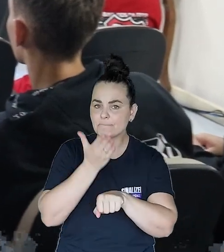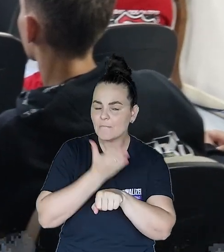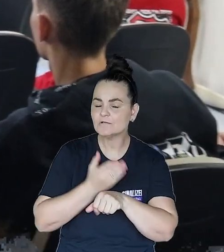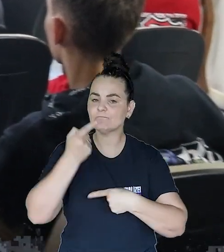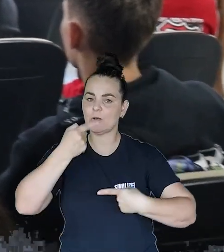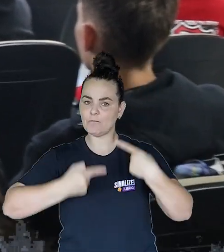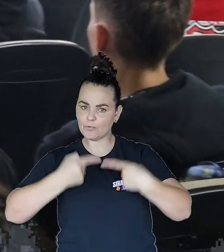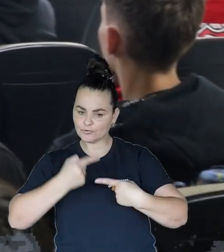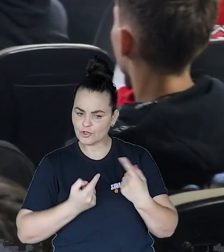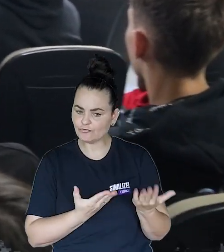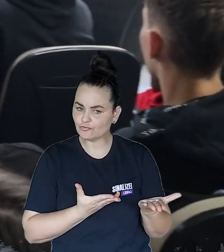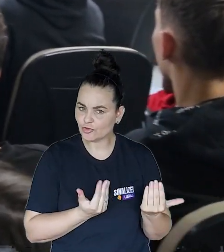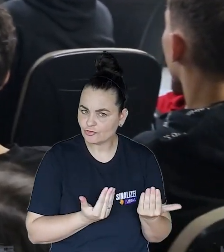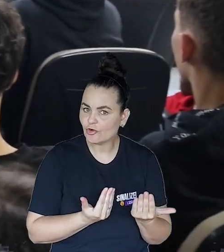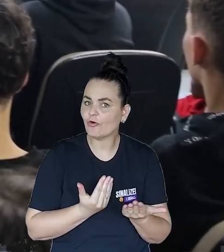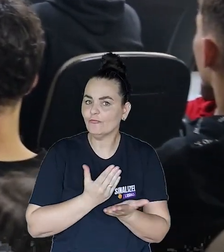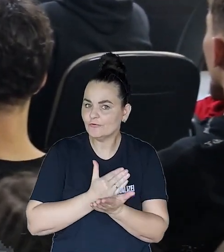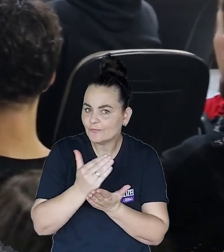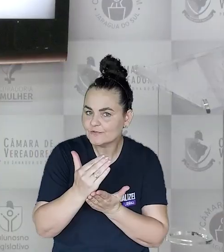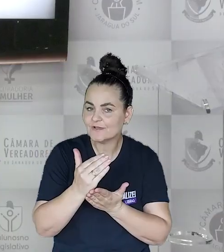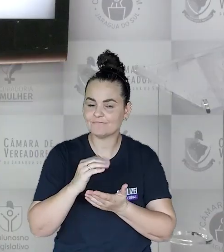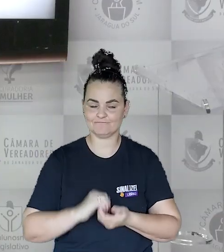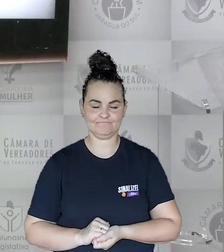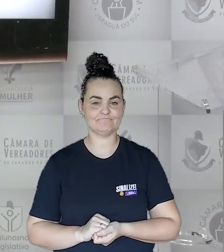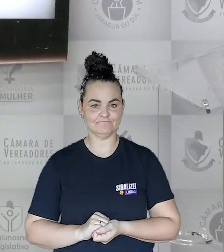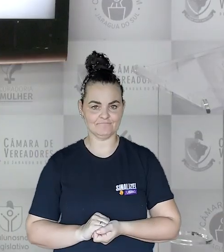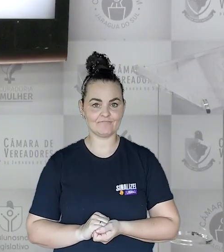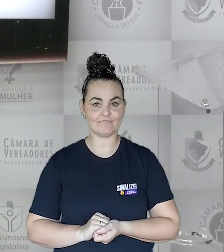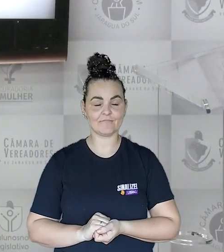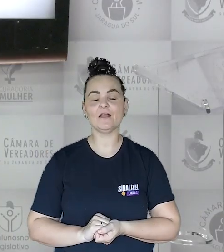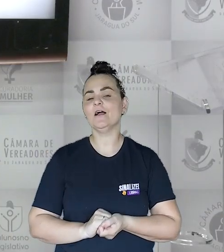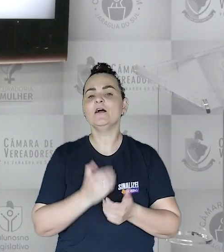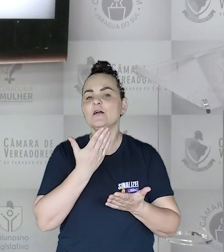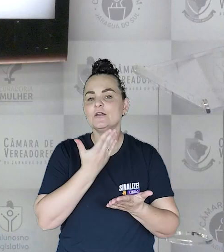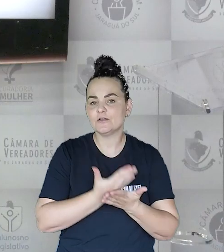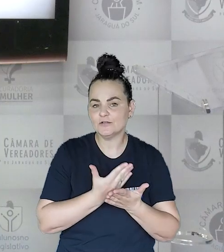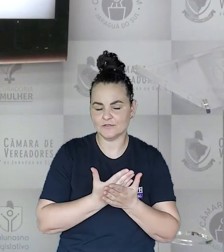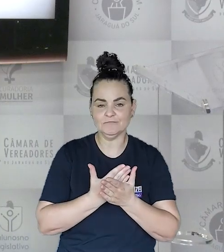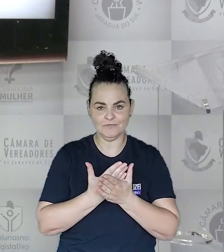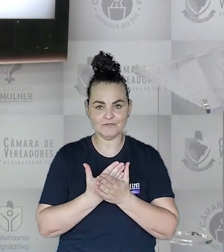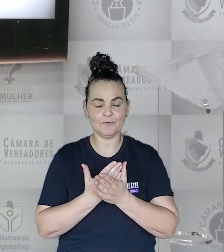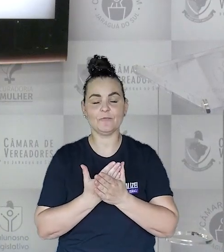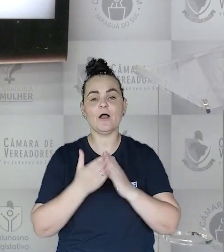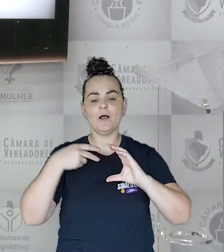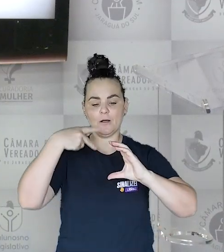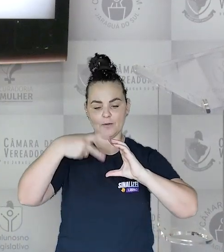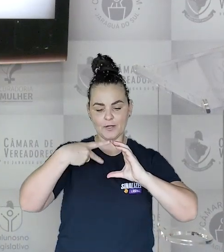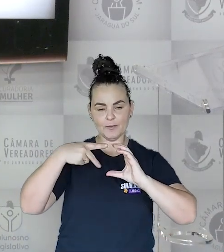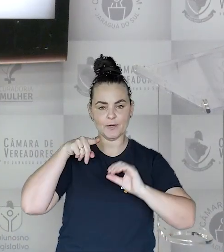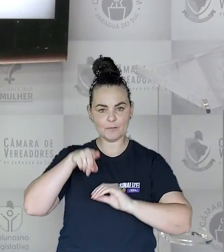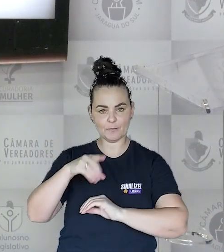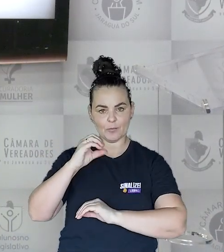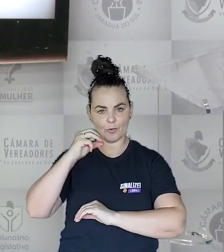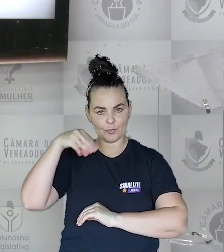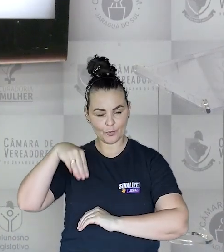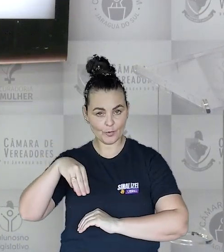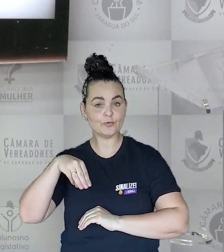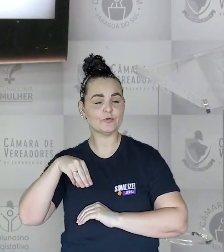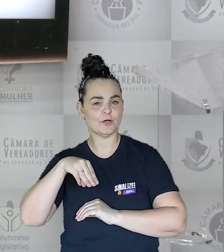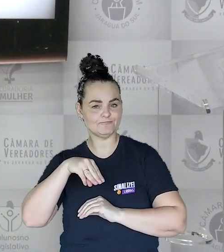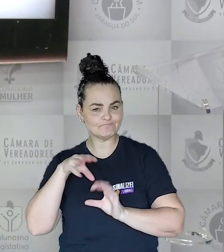participação política desde a juventude. Com caráter educacional, o programa Câmara.com.vc tem se